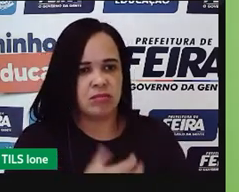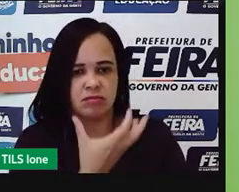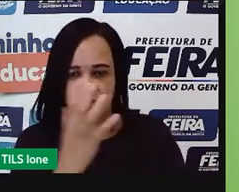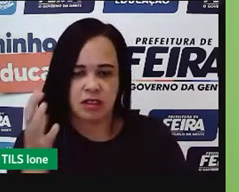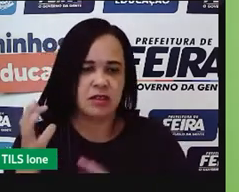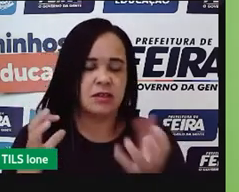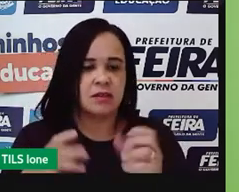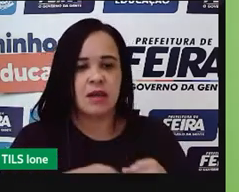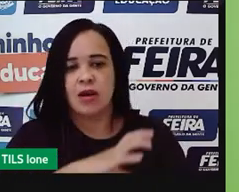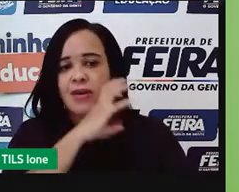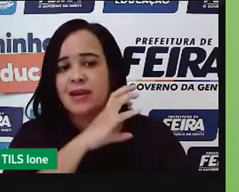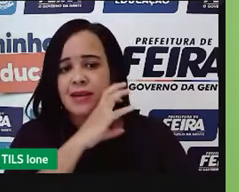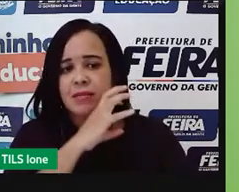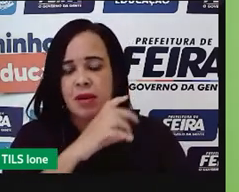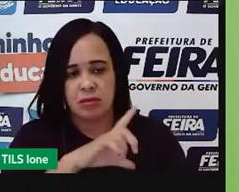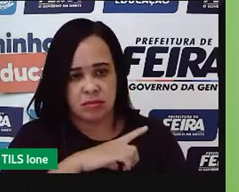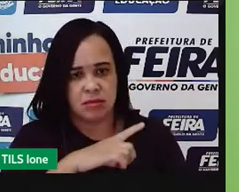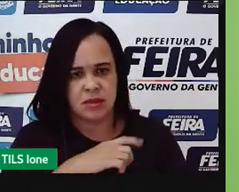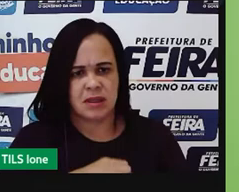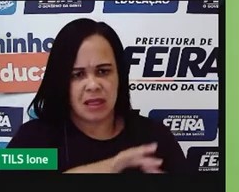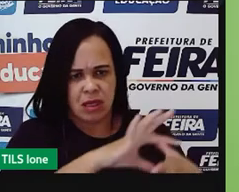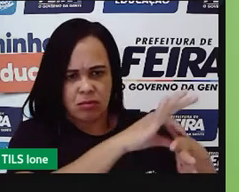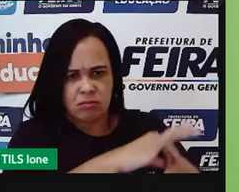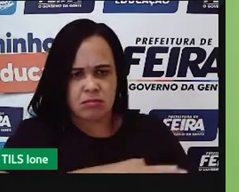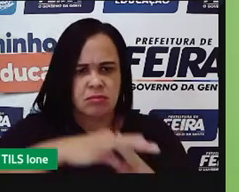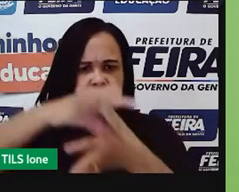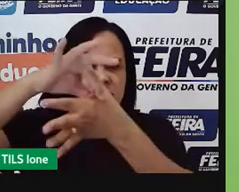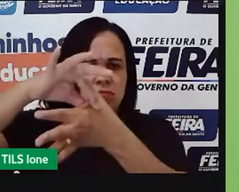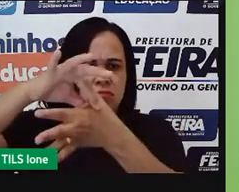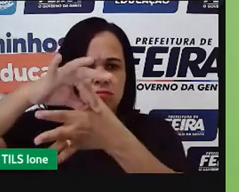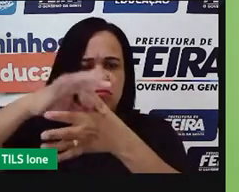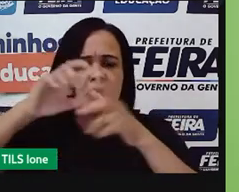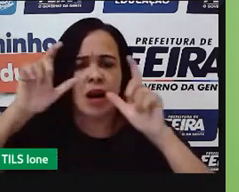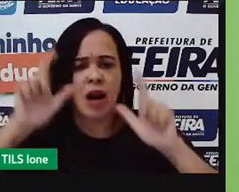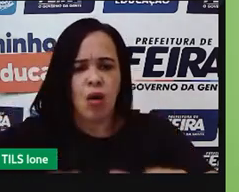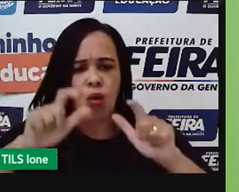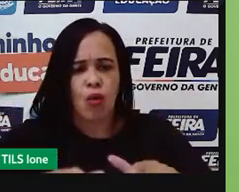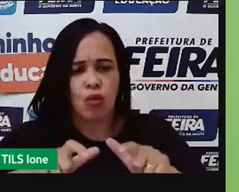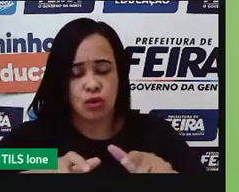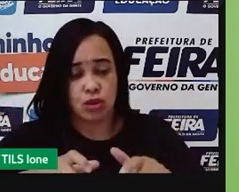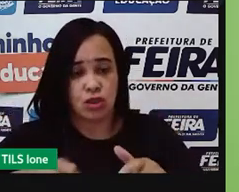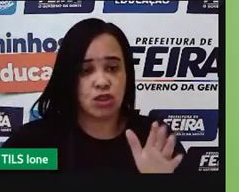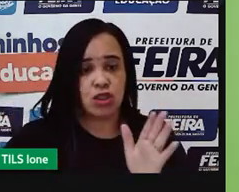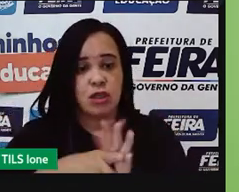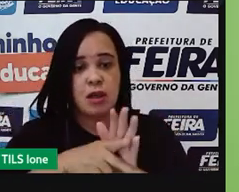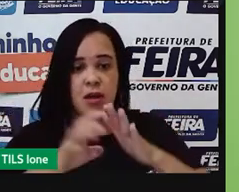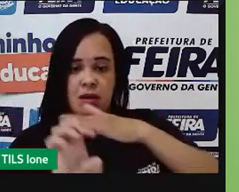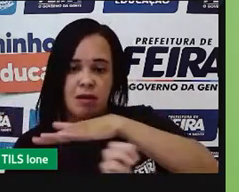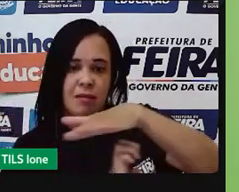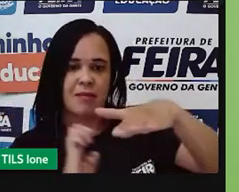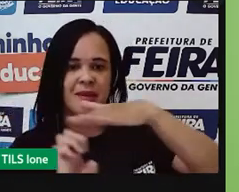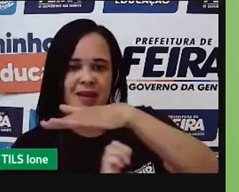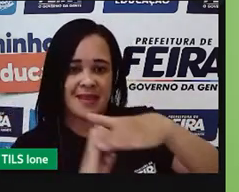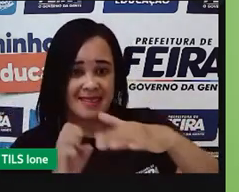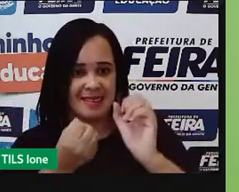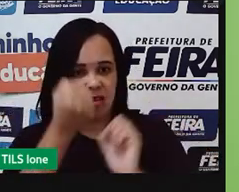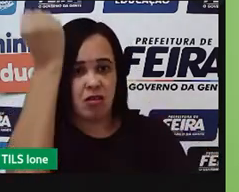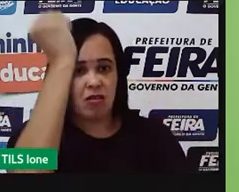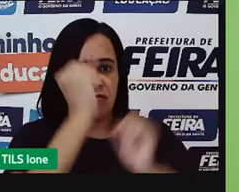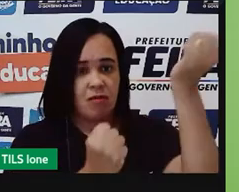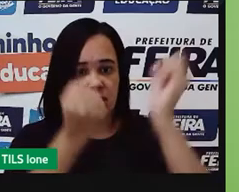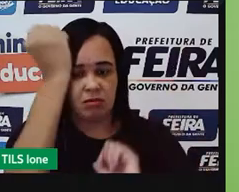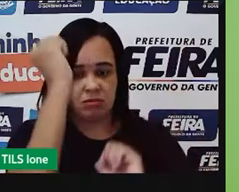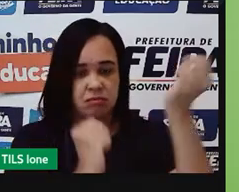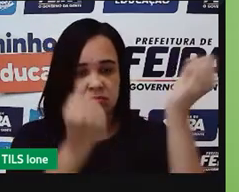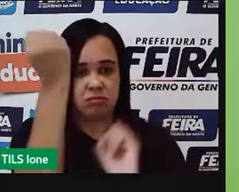produtos, eles são levados, né, para o setor industrial, que no caso, né, entra aí as fábricas e as indústrias